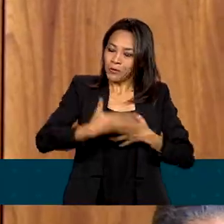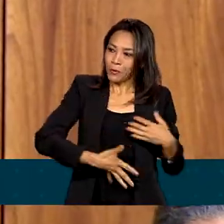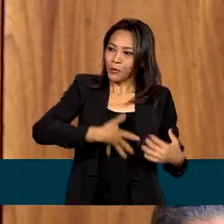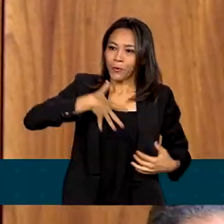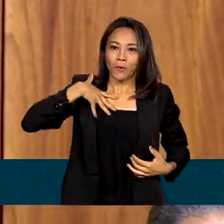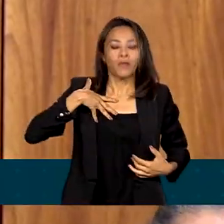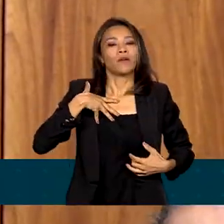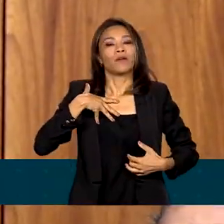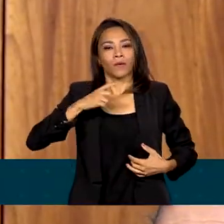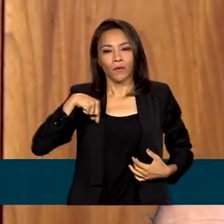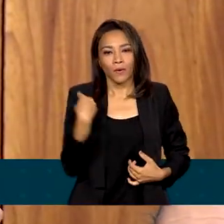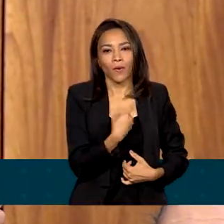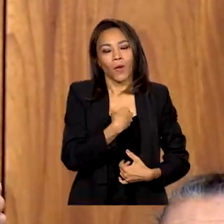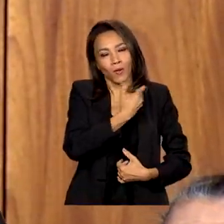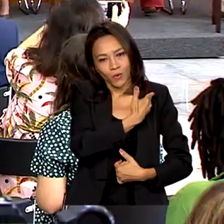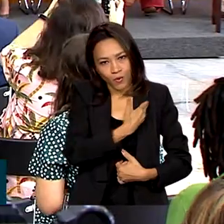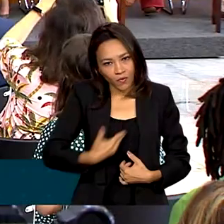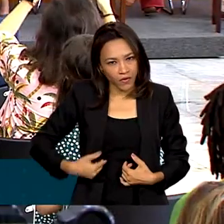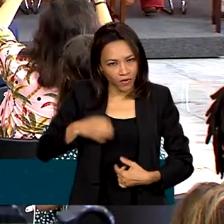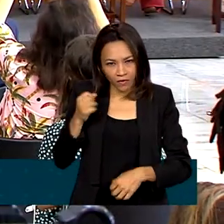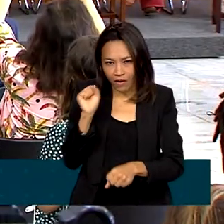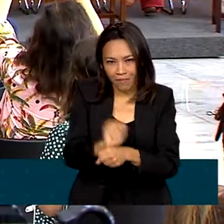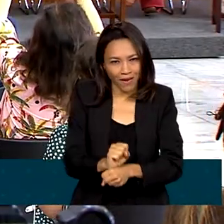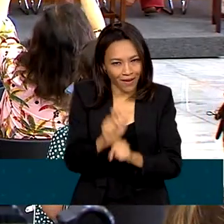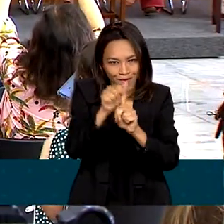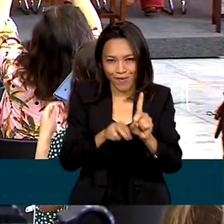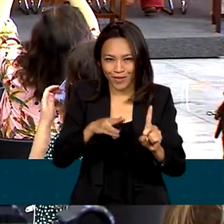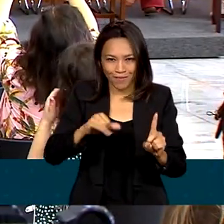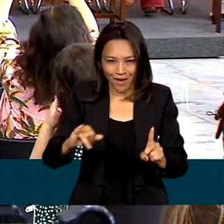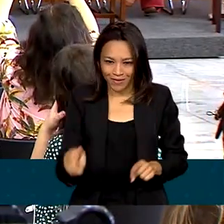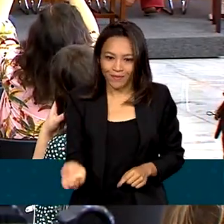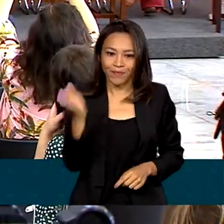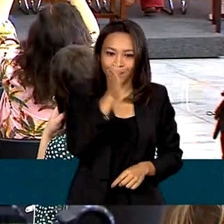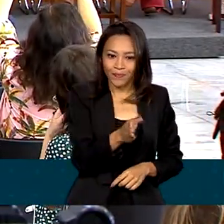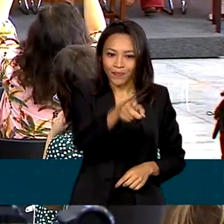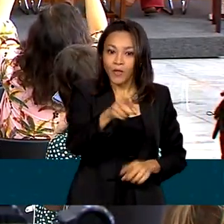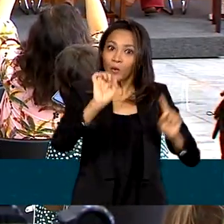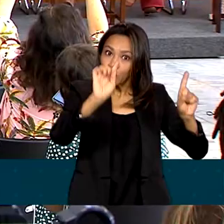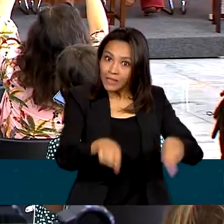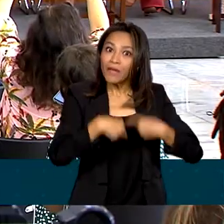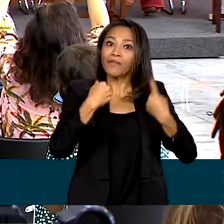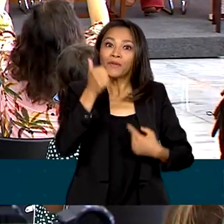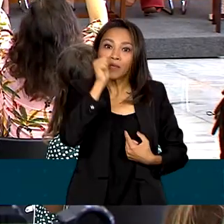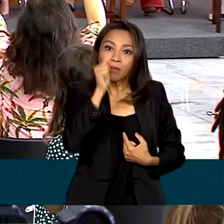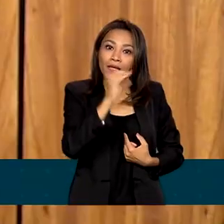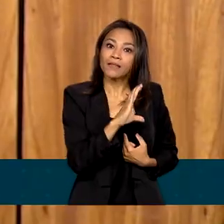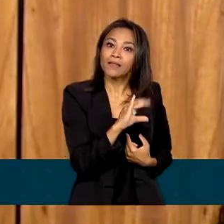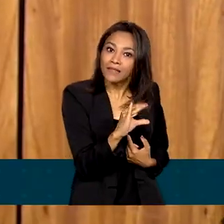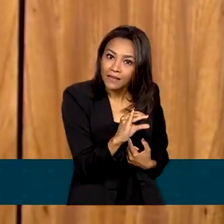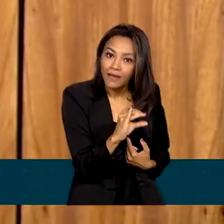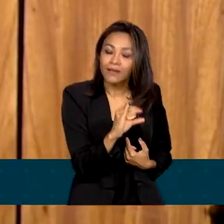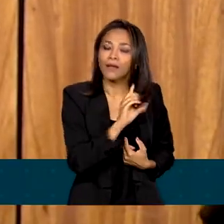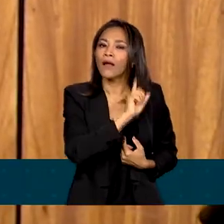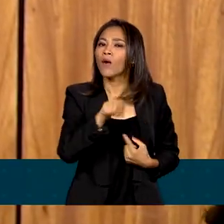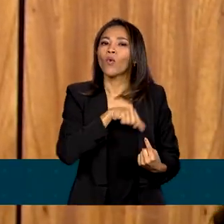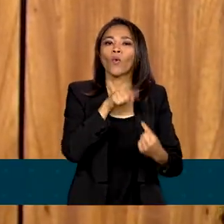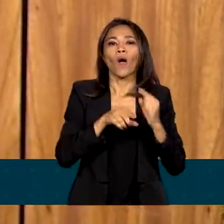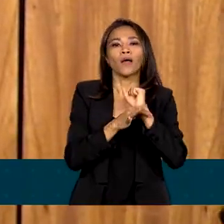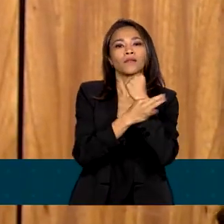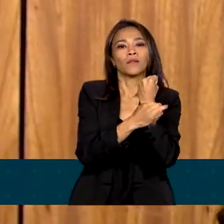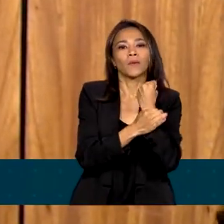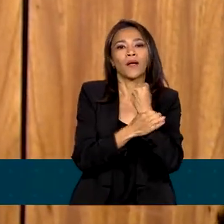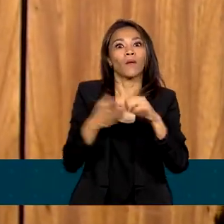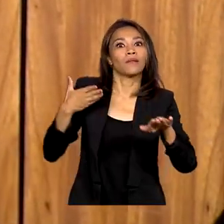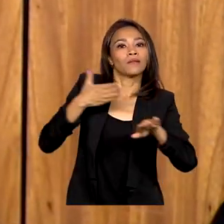governo com certeza não vai parar em março. O desafio das mulheres na ciência é a gente garantir o